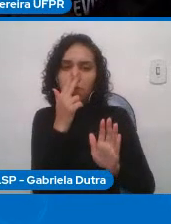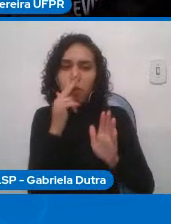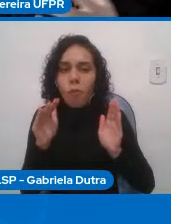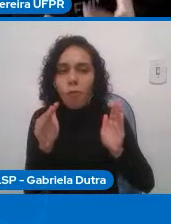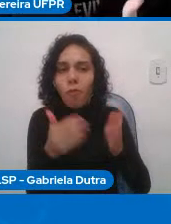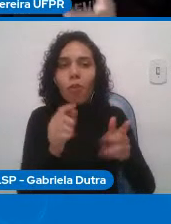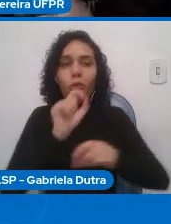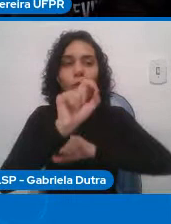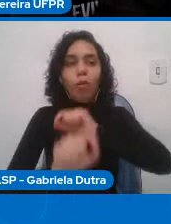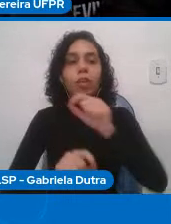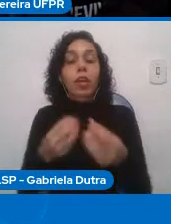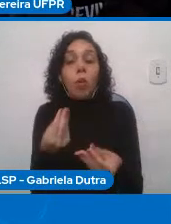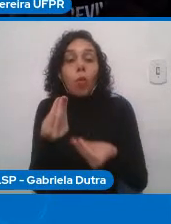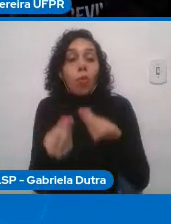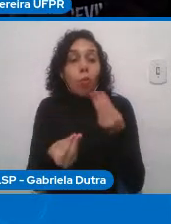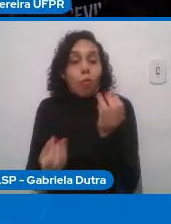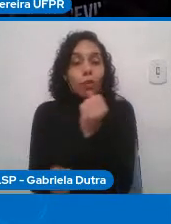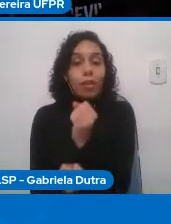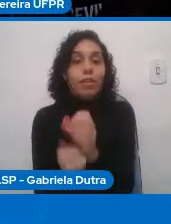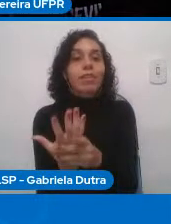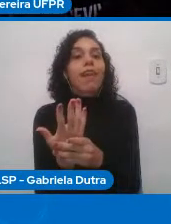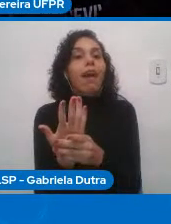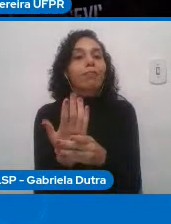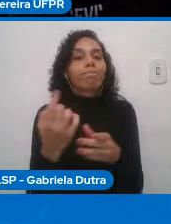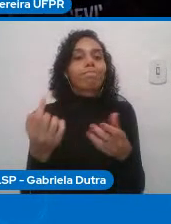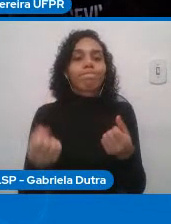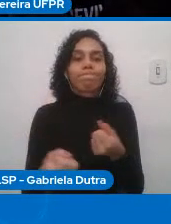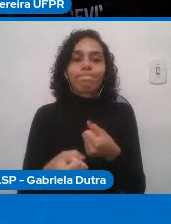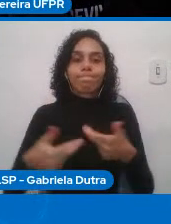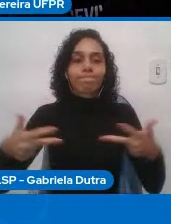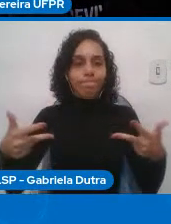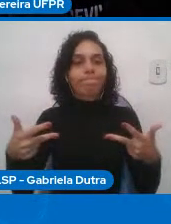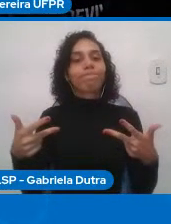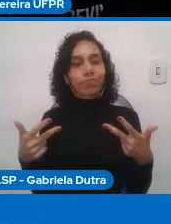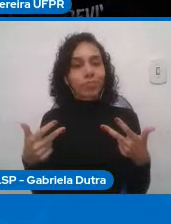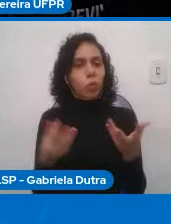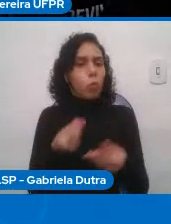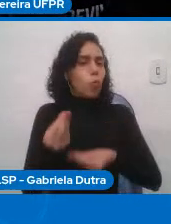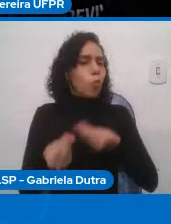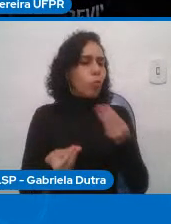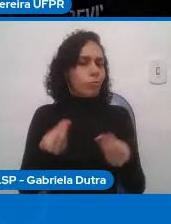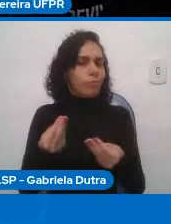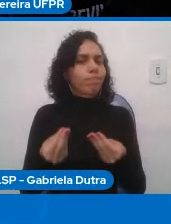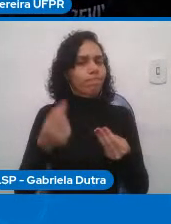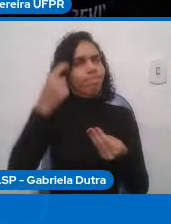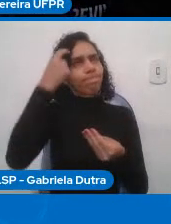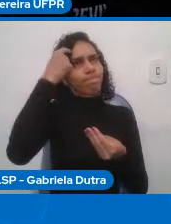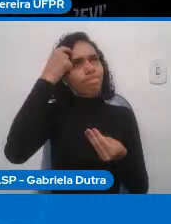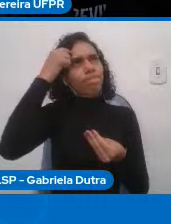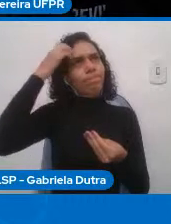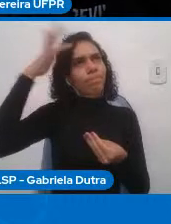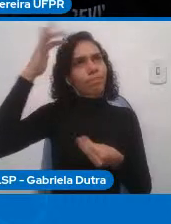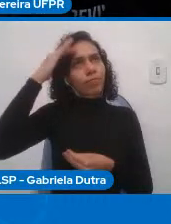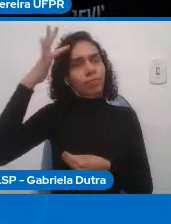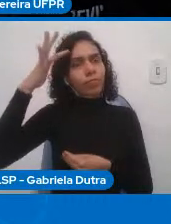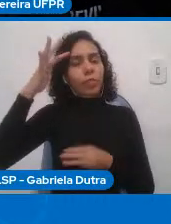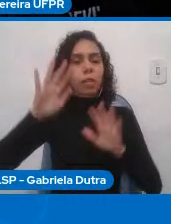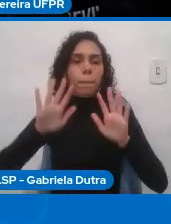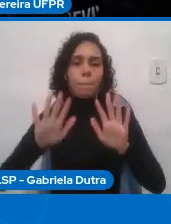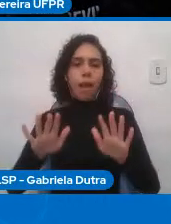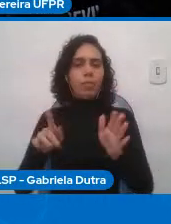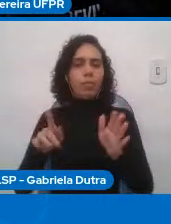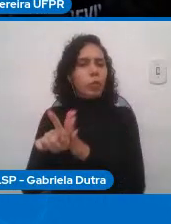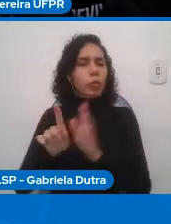a questão é como é que os nossos profissionais vão ser capacitados a entender o que é um erro que